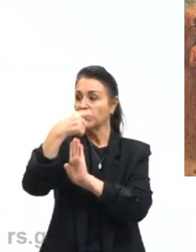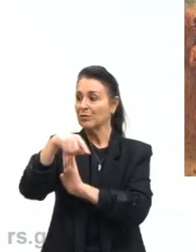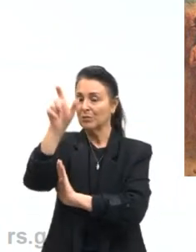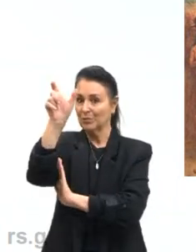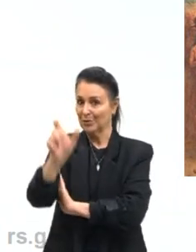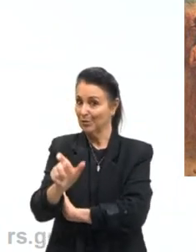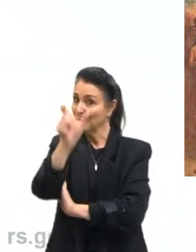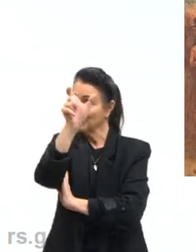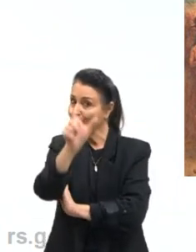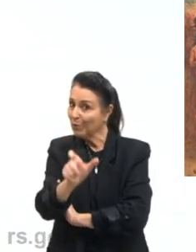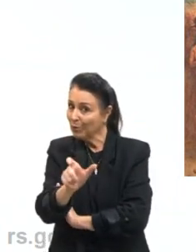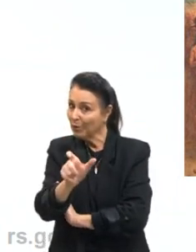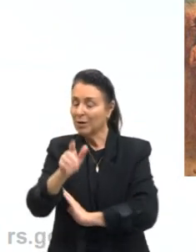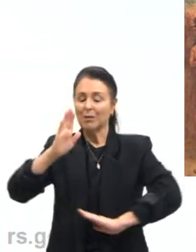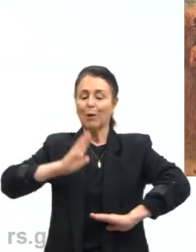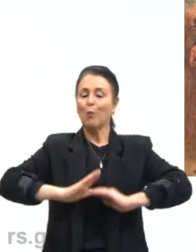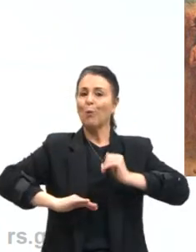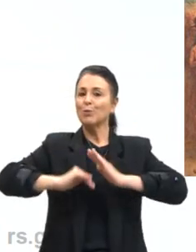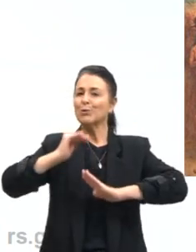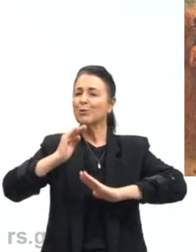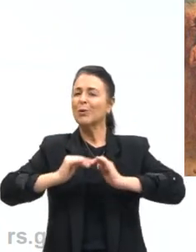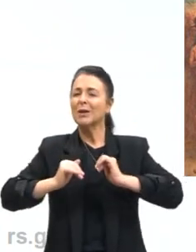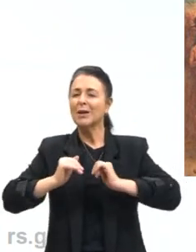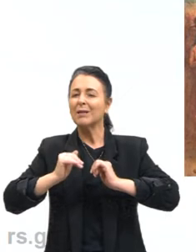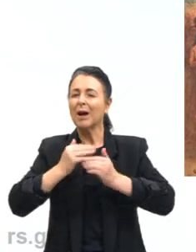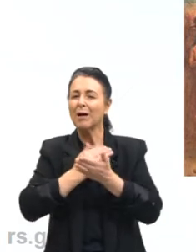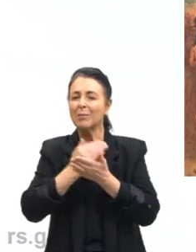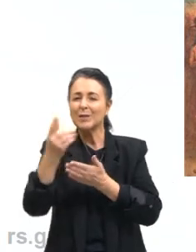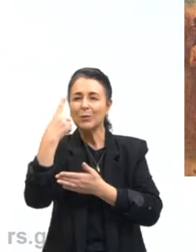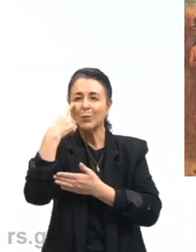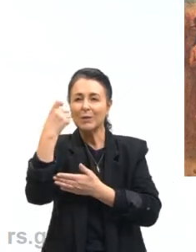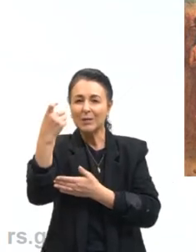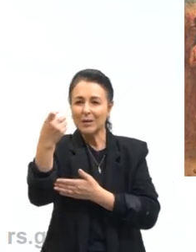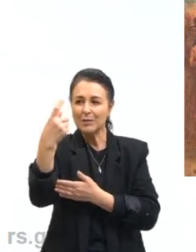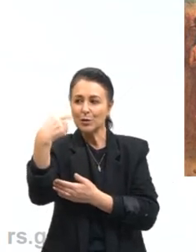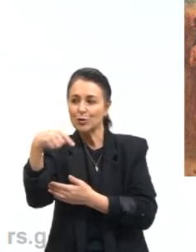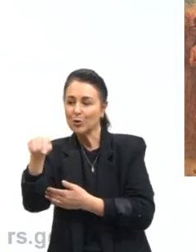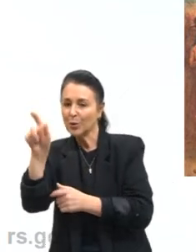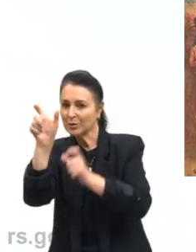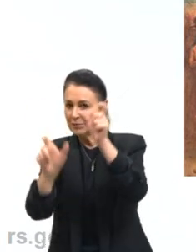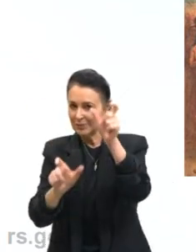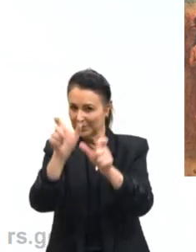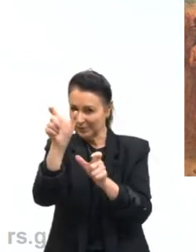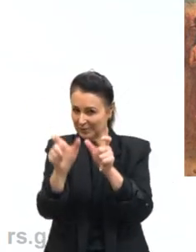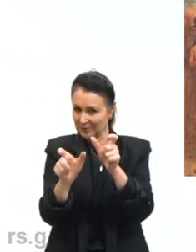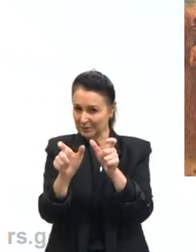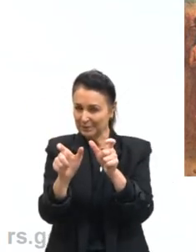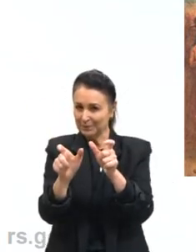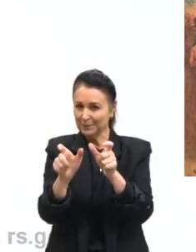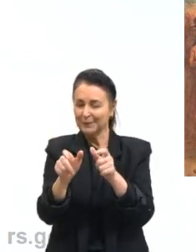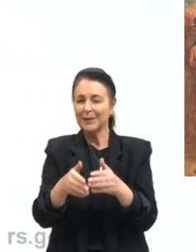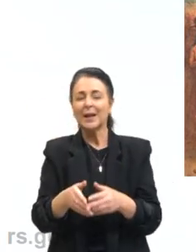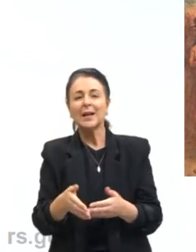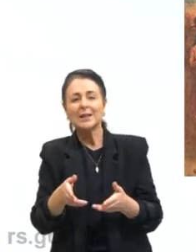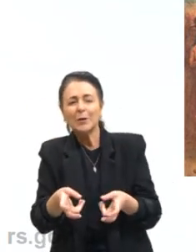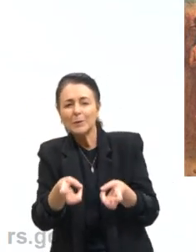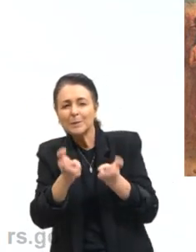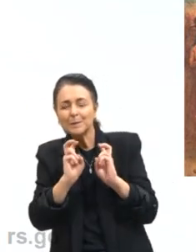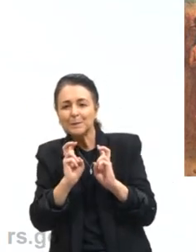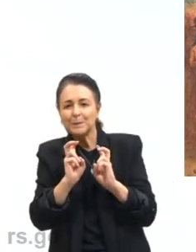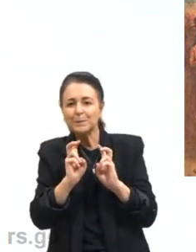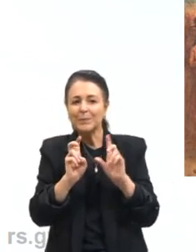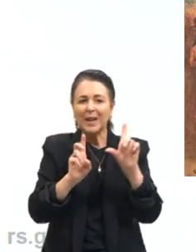com um interesse. E que interesse é esse? Se a gente olhar para essa imagem, nós percebemos a escolha,